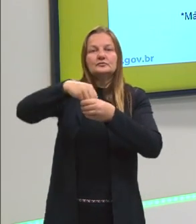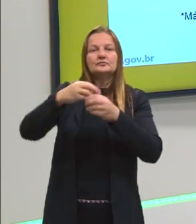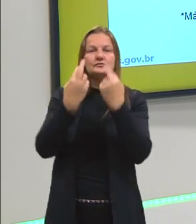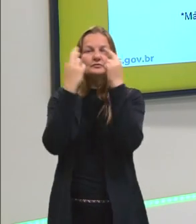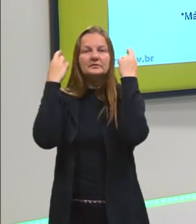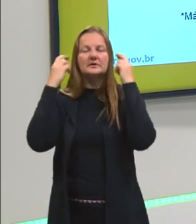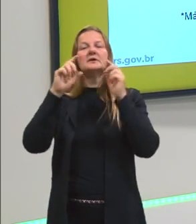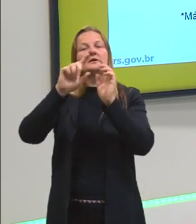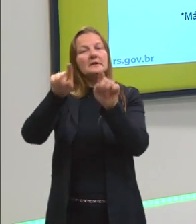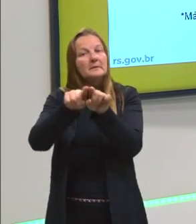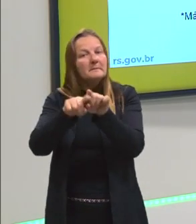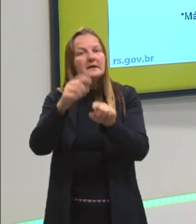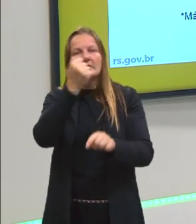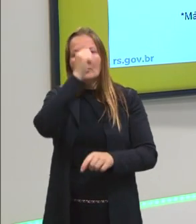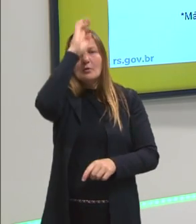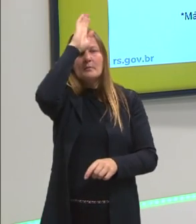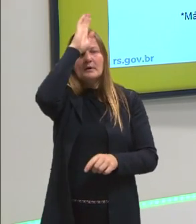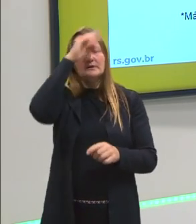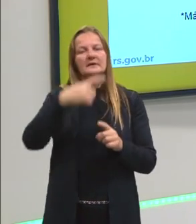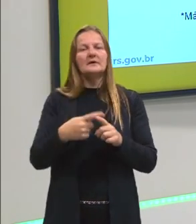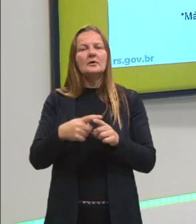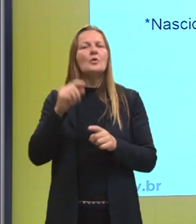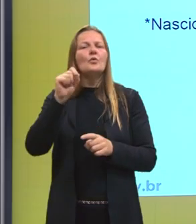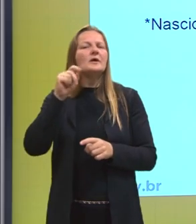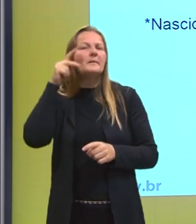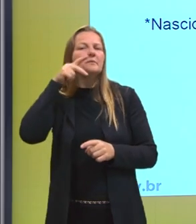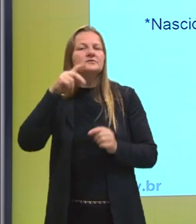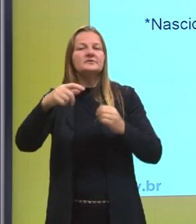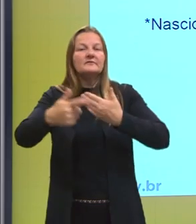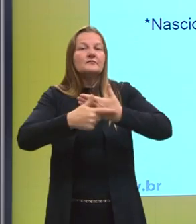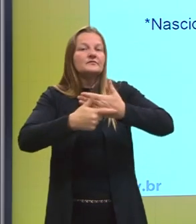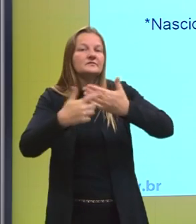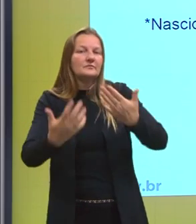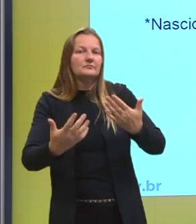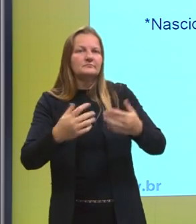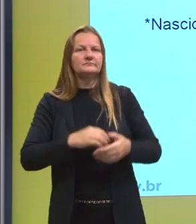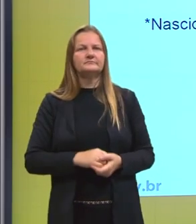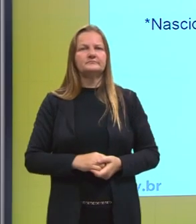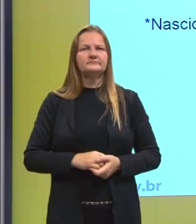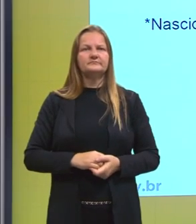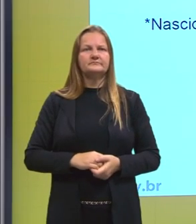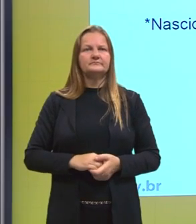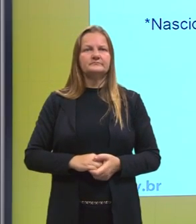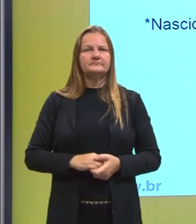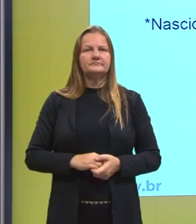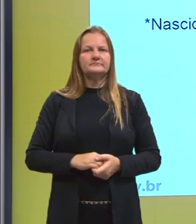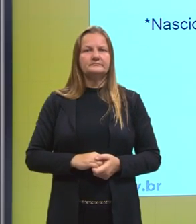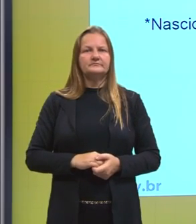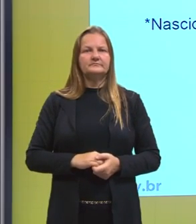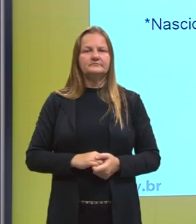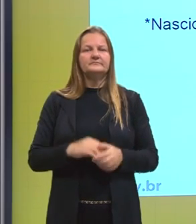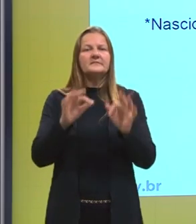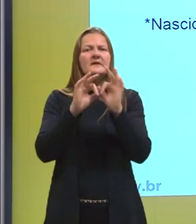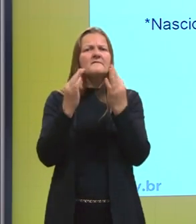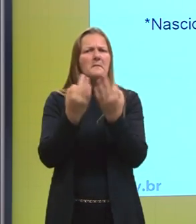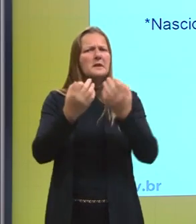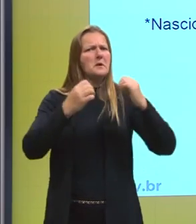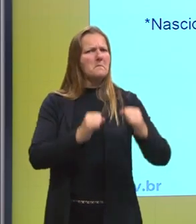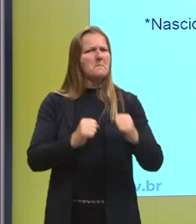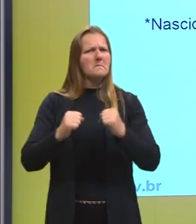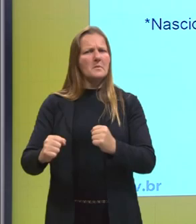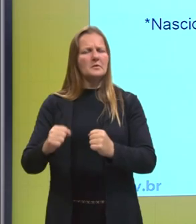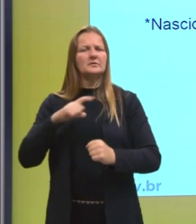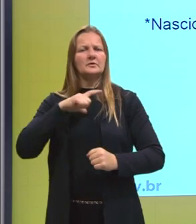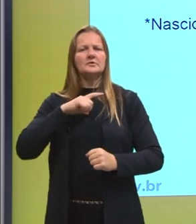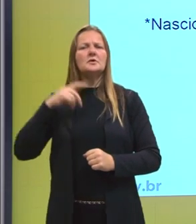depois romana. E o que a política vai fazer? Olha só, essas grandes, essas famílias poderosas. A